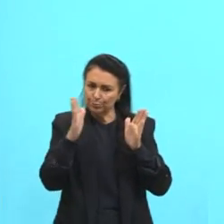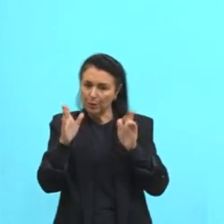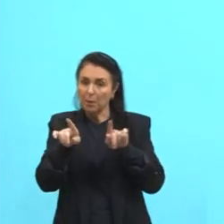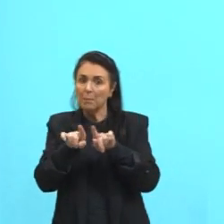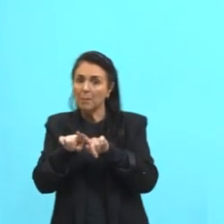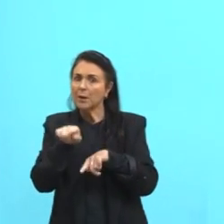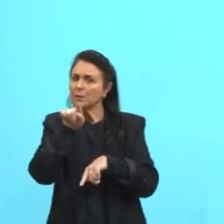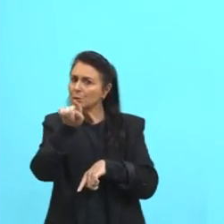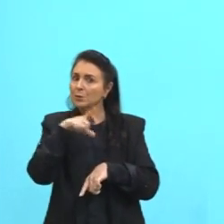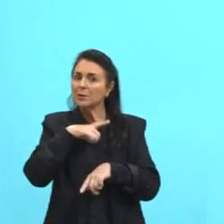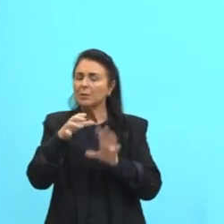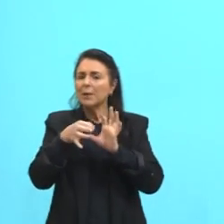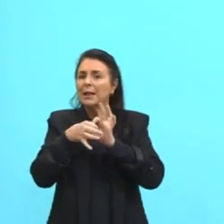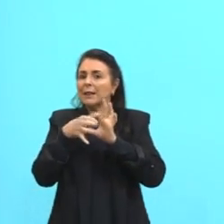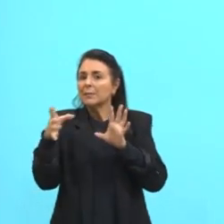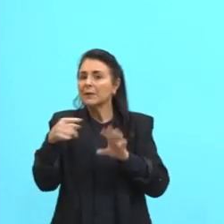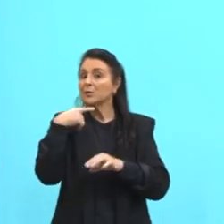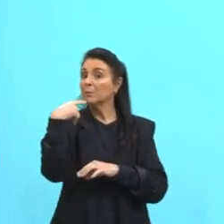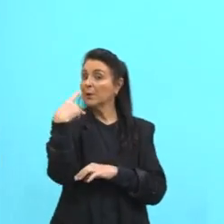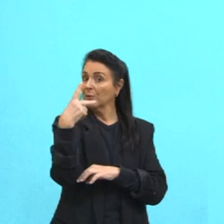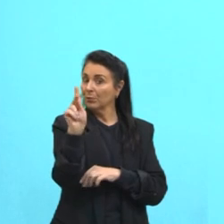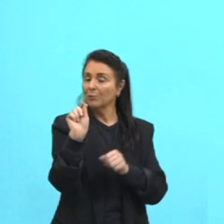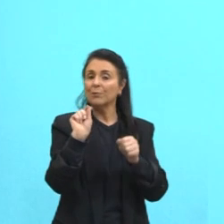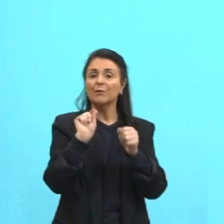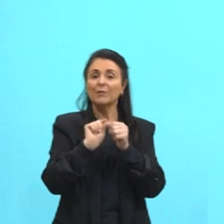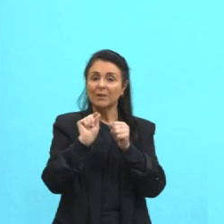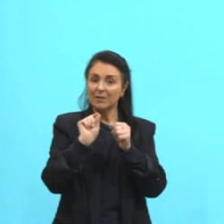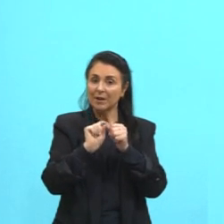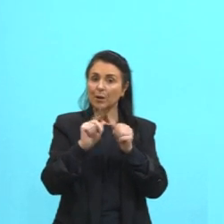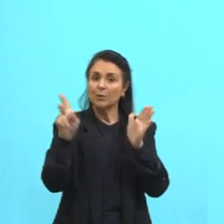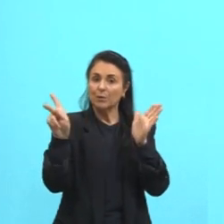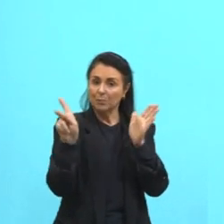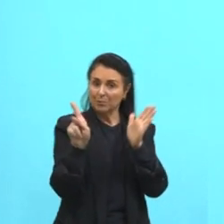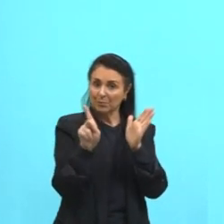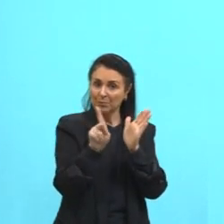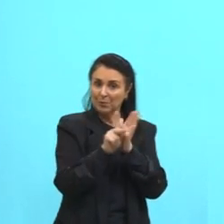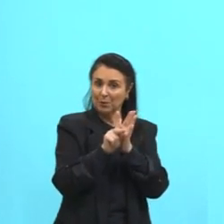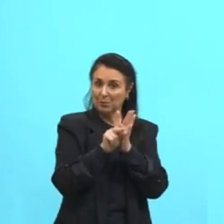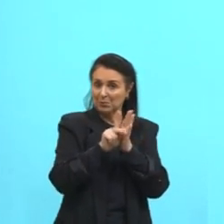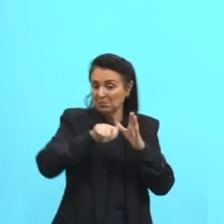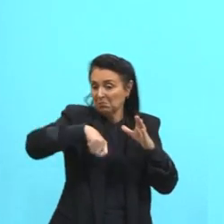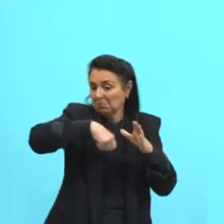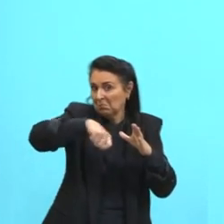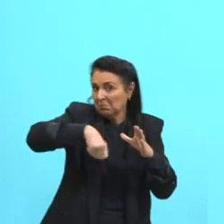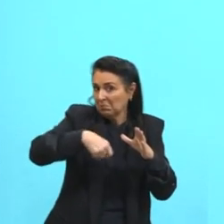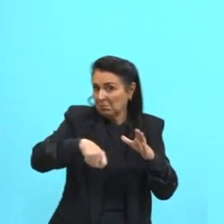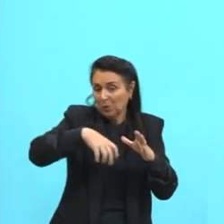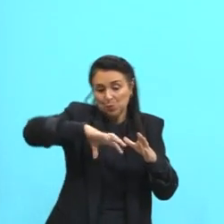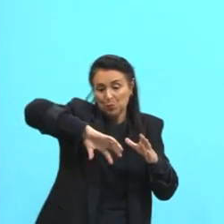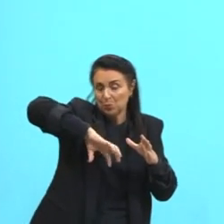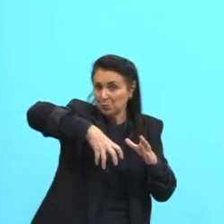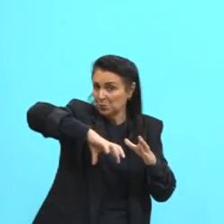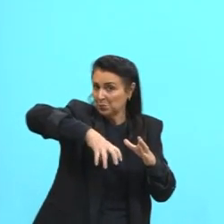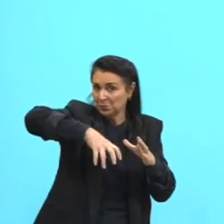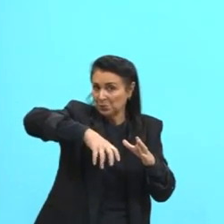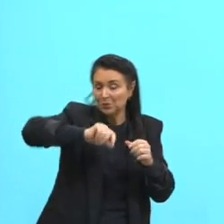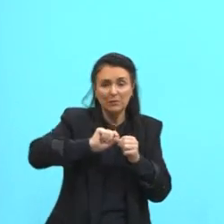liberdade para que o leitor possa caminhar ali por esse caminho e fazer as suas próprias escolhas.